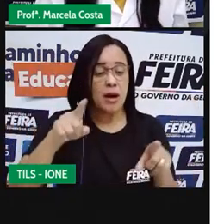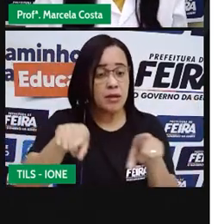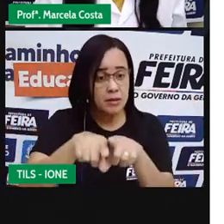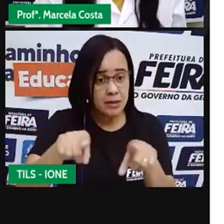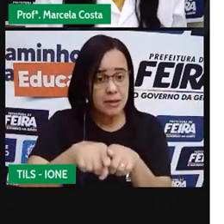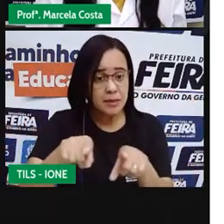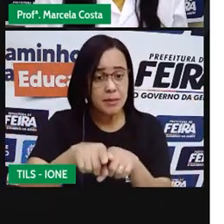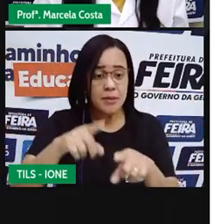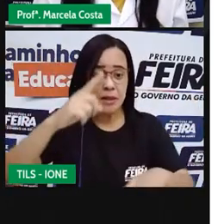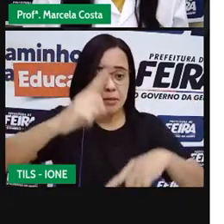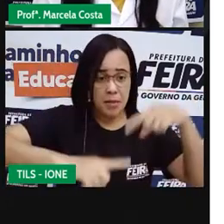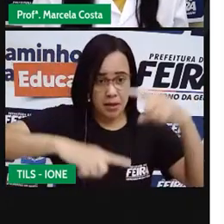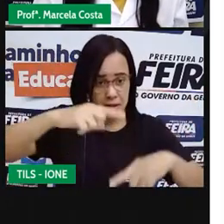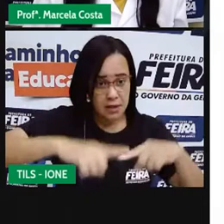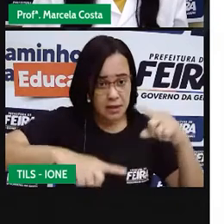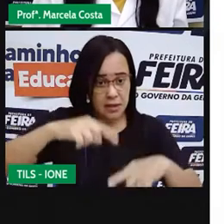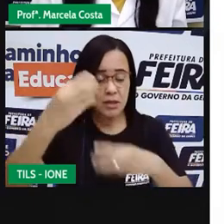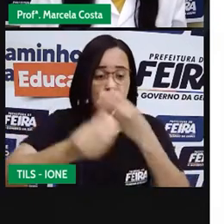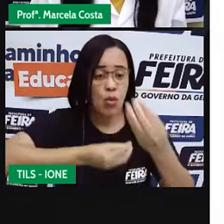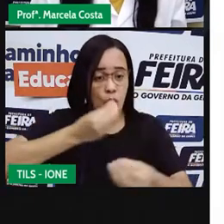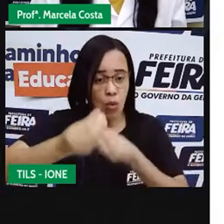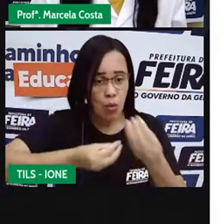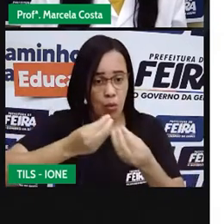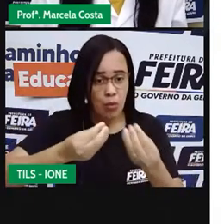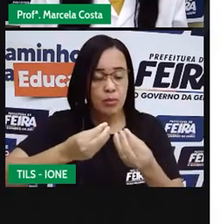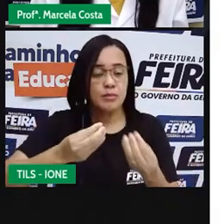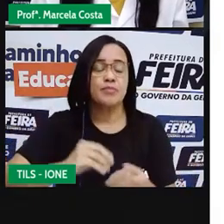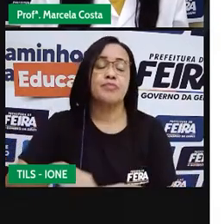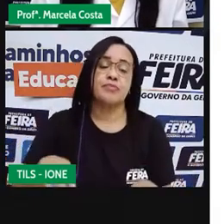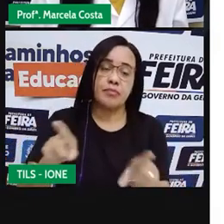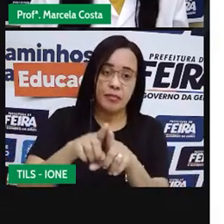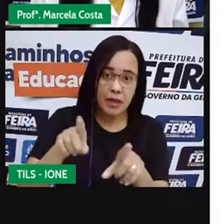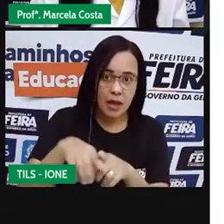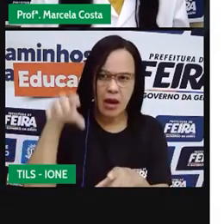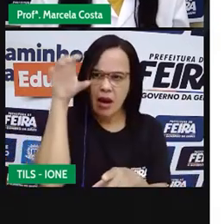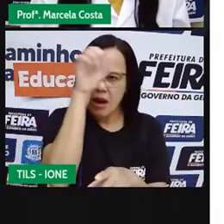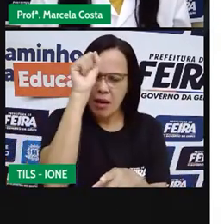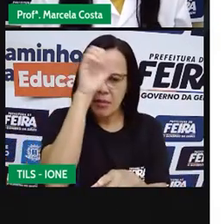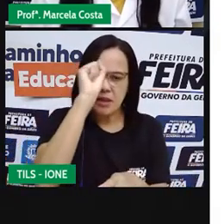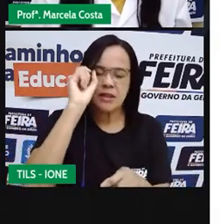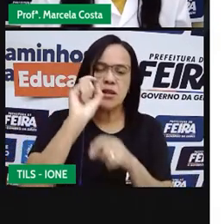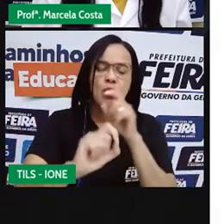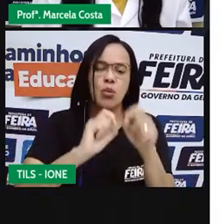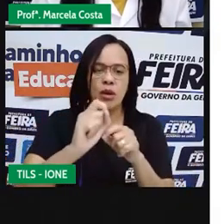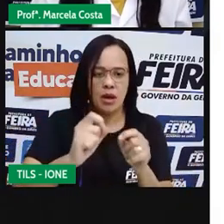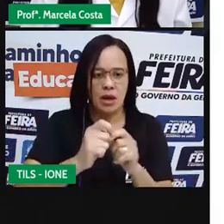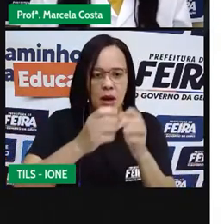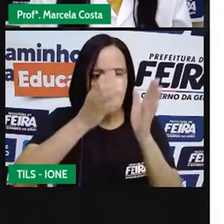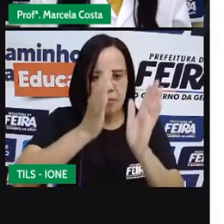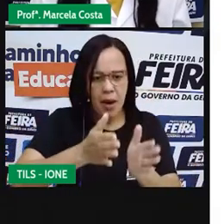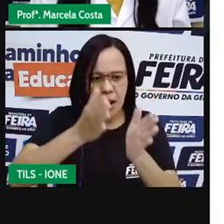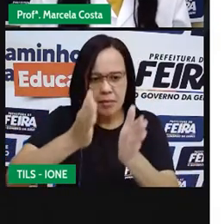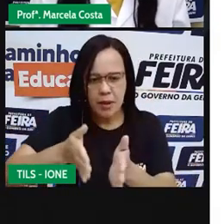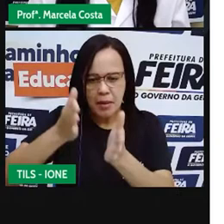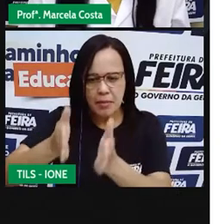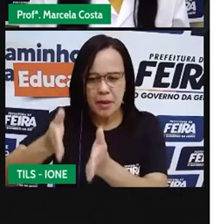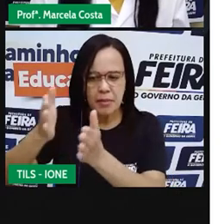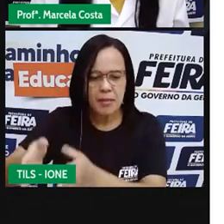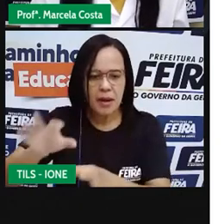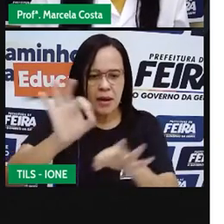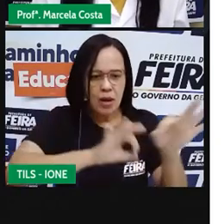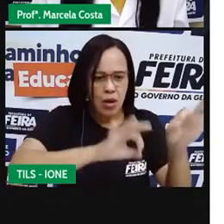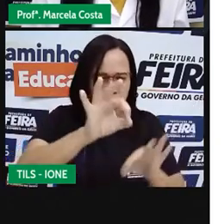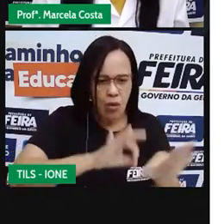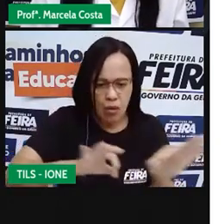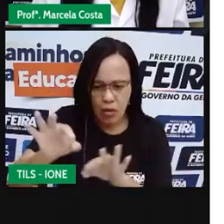Você também vai aprender a ordenar e organizar dados por